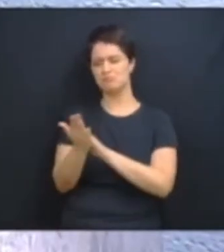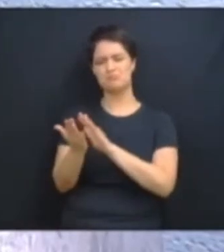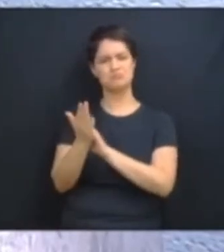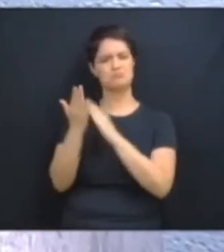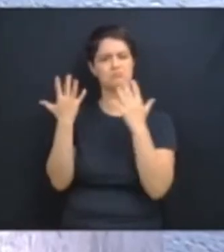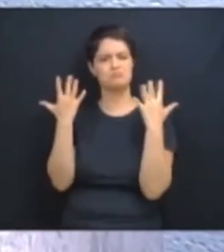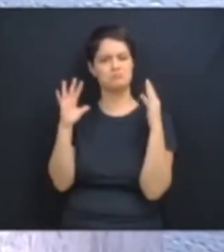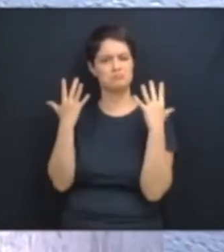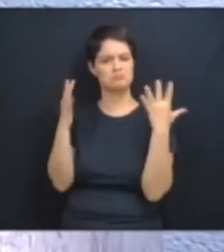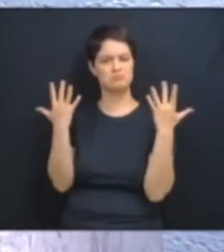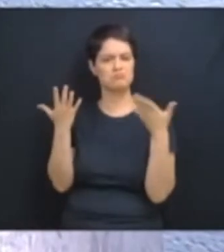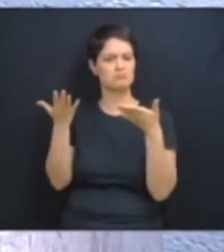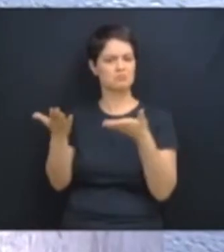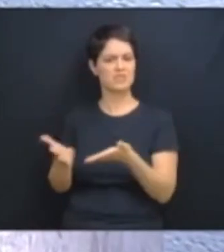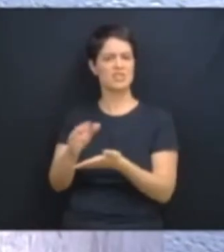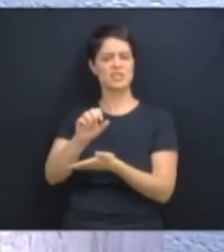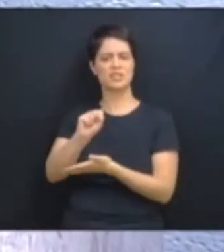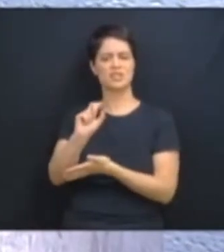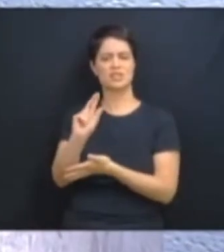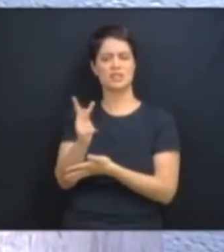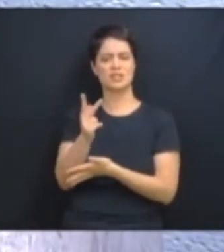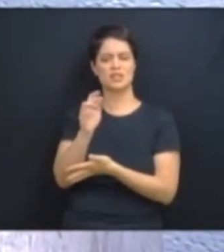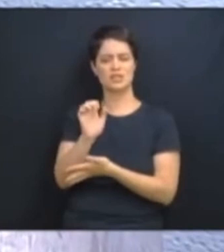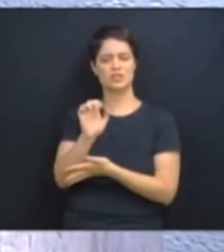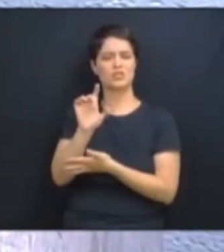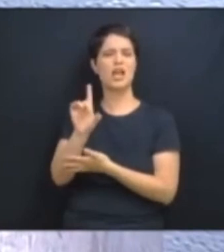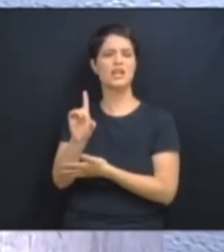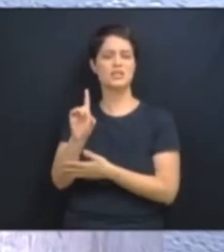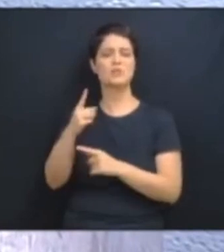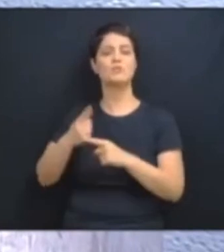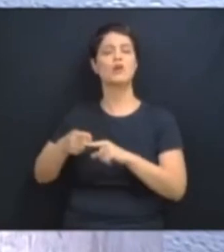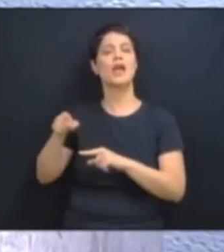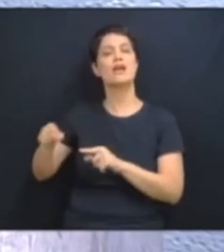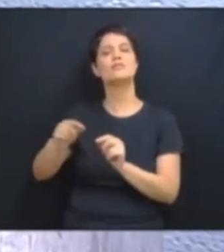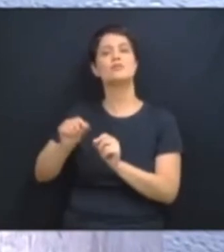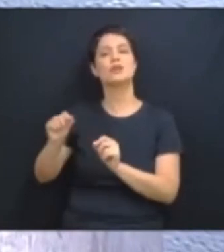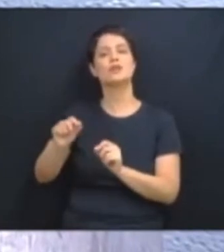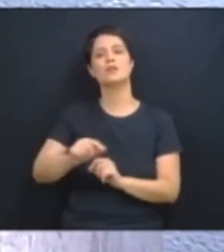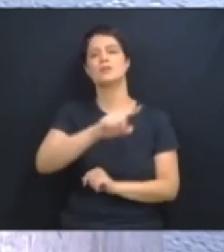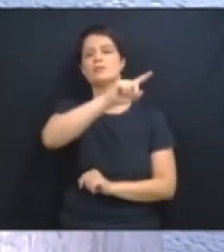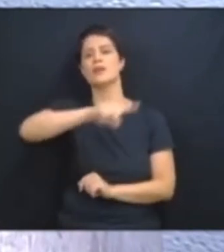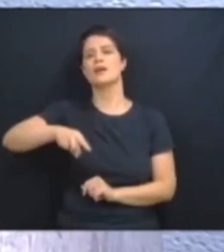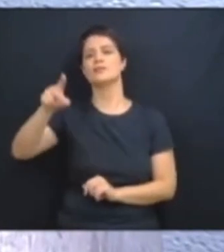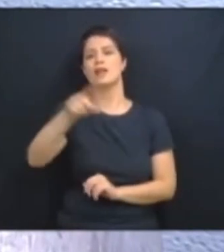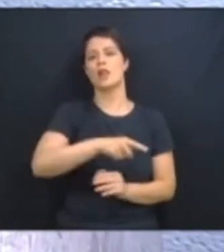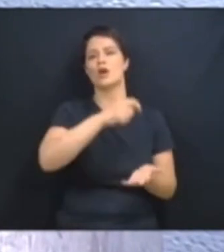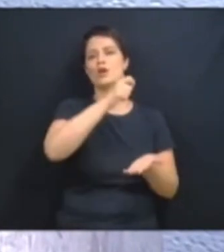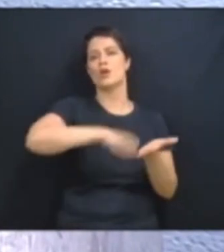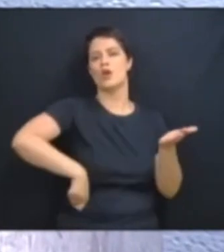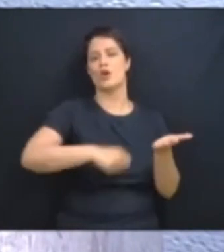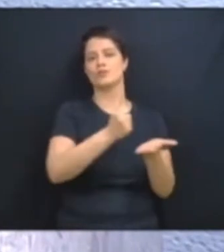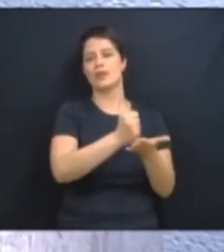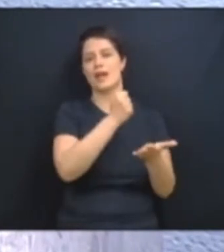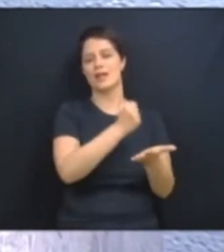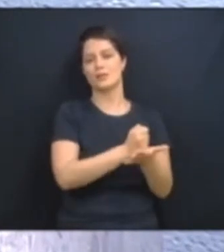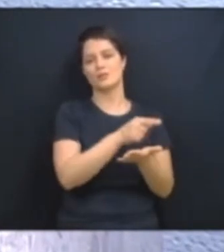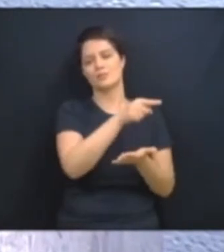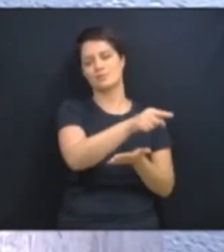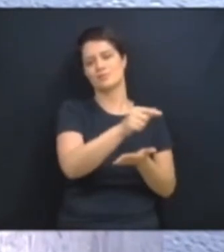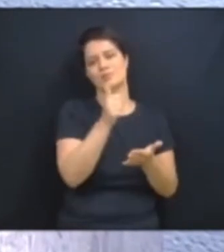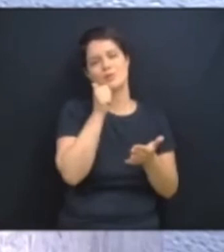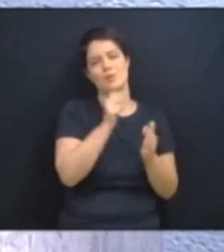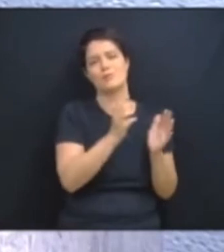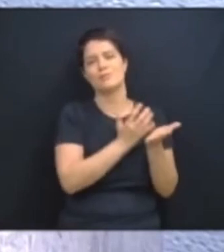Parabenizo a Shed por ter cancelado o contrato de uma pseudo